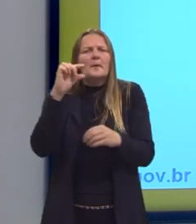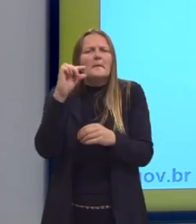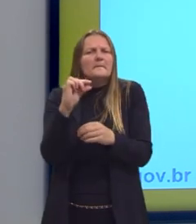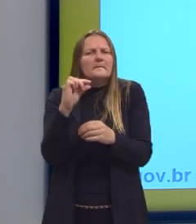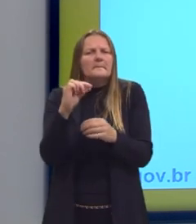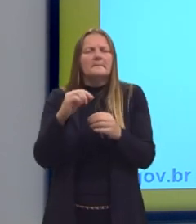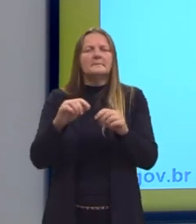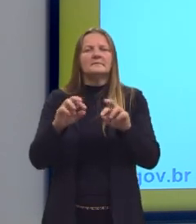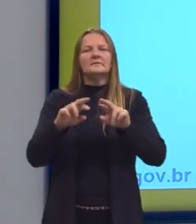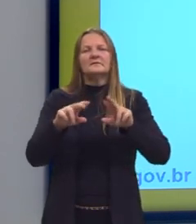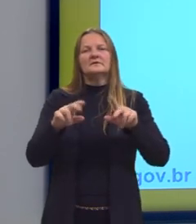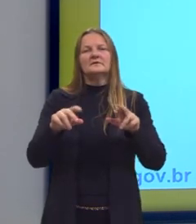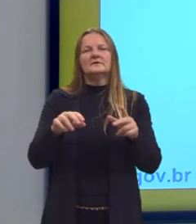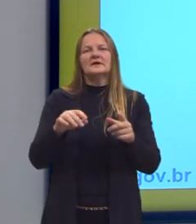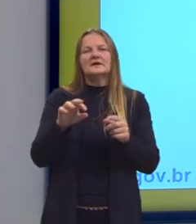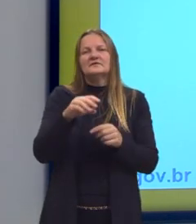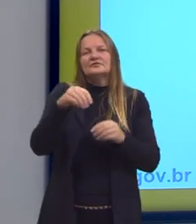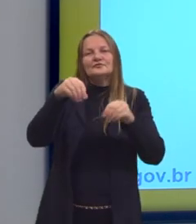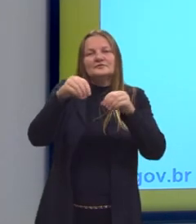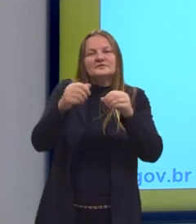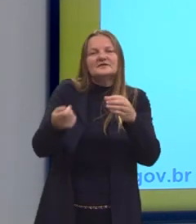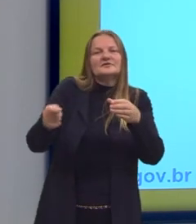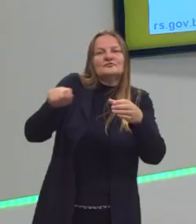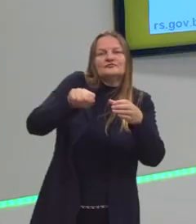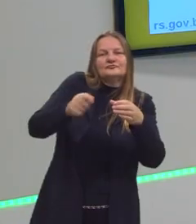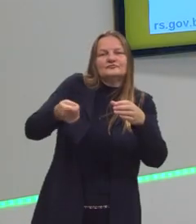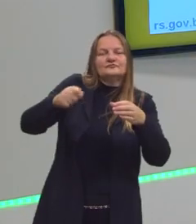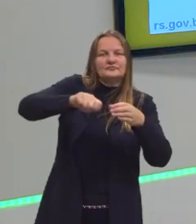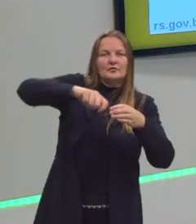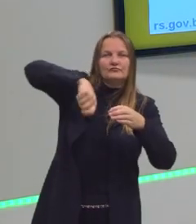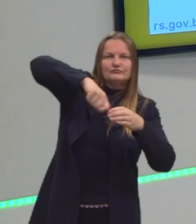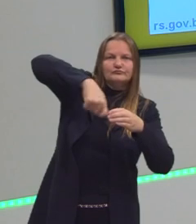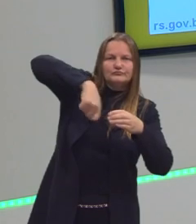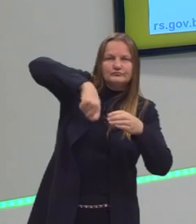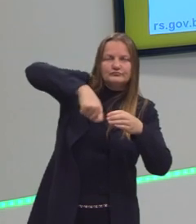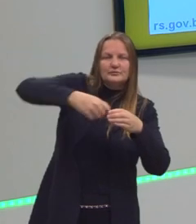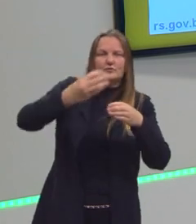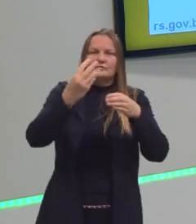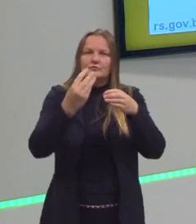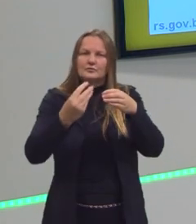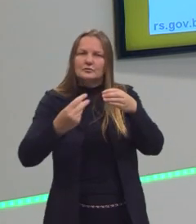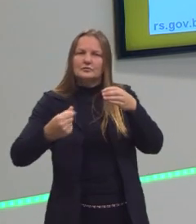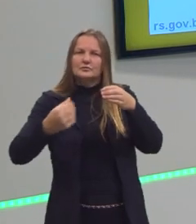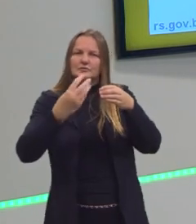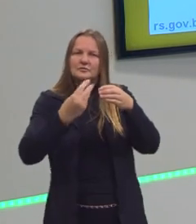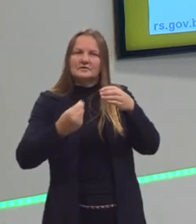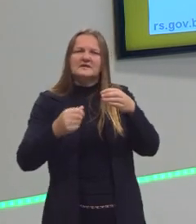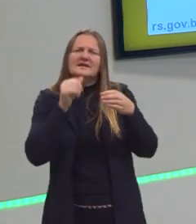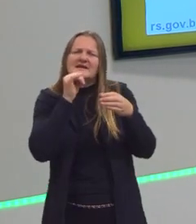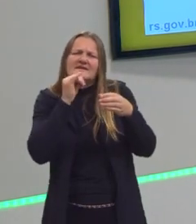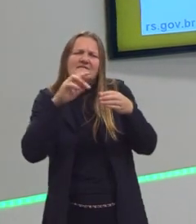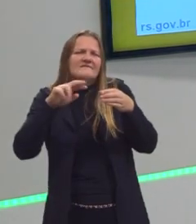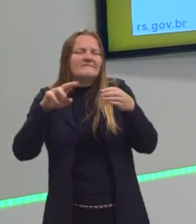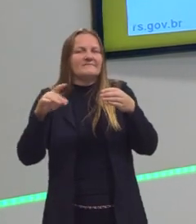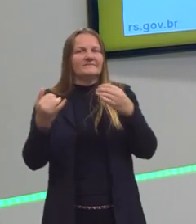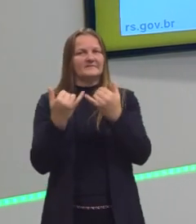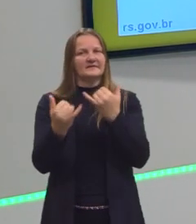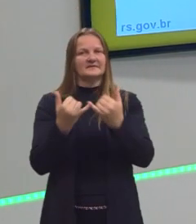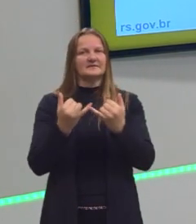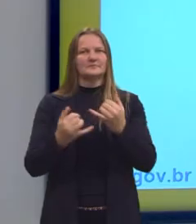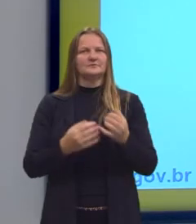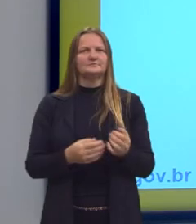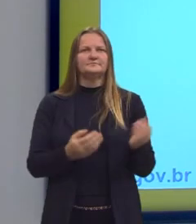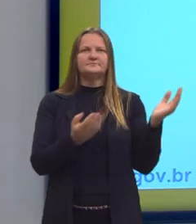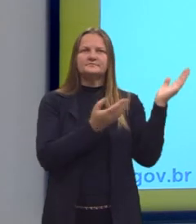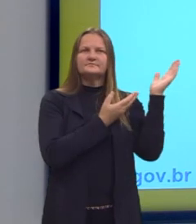quantidade, que é a substância que será dissolvida nesse solvente. Temos vários exemplos. Aqui eu